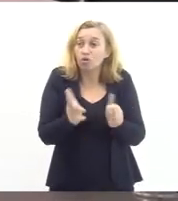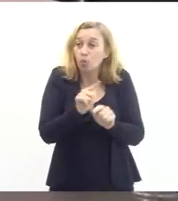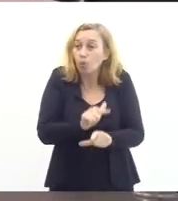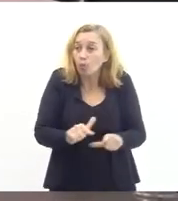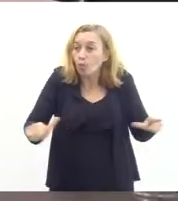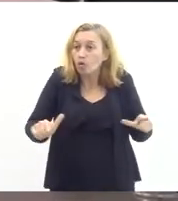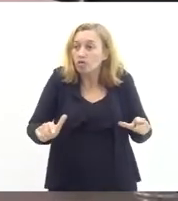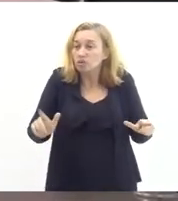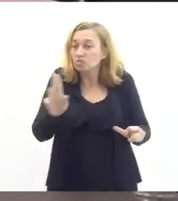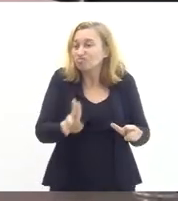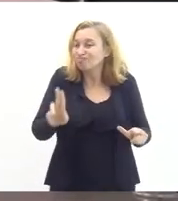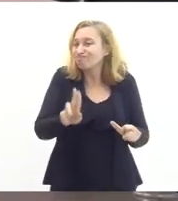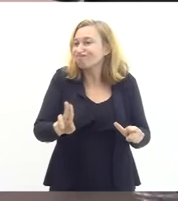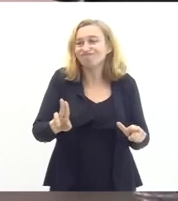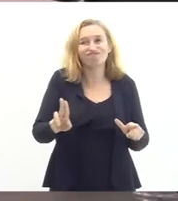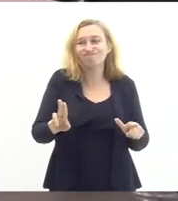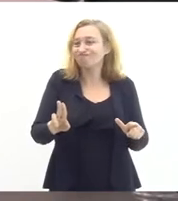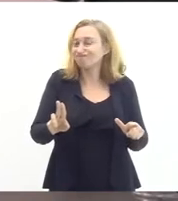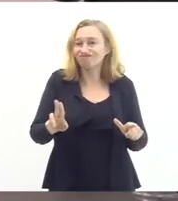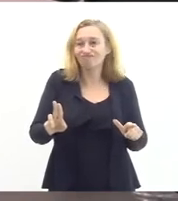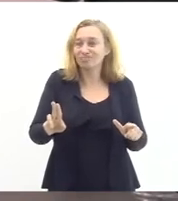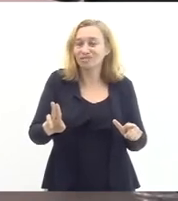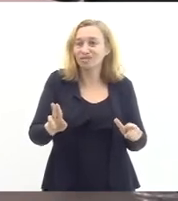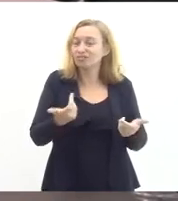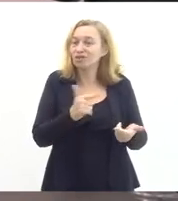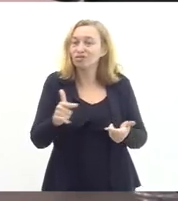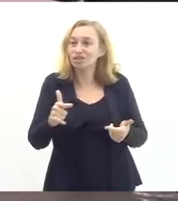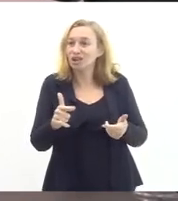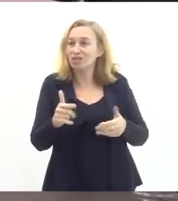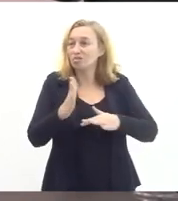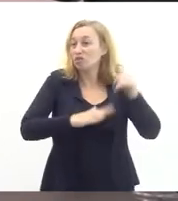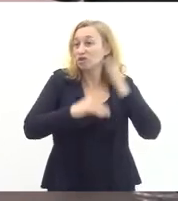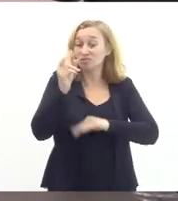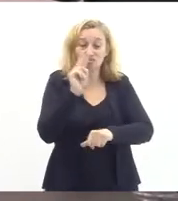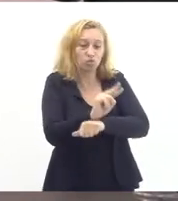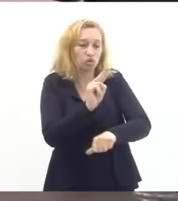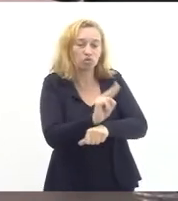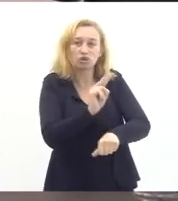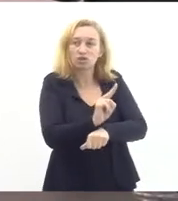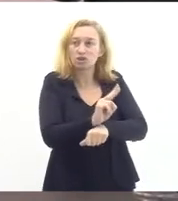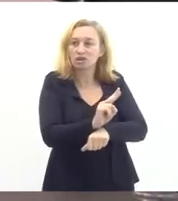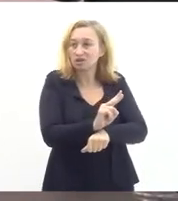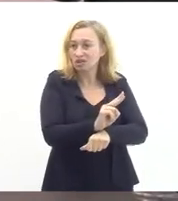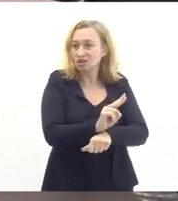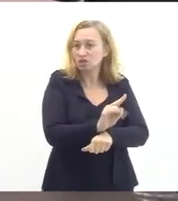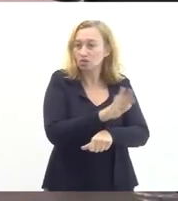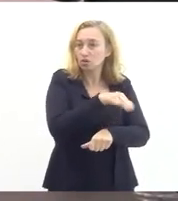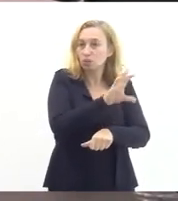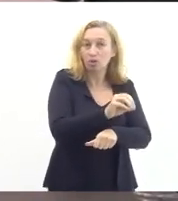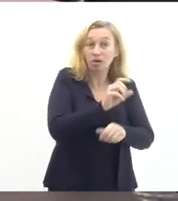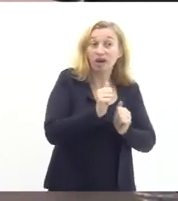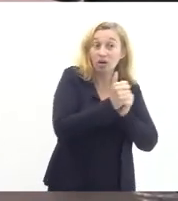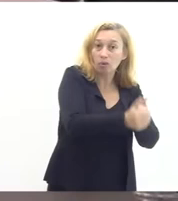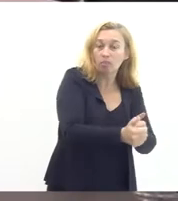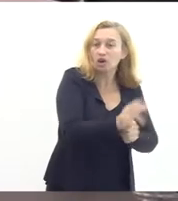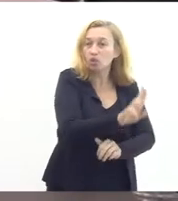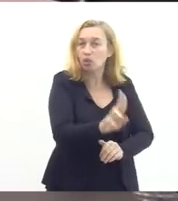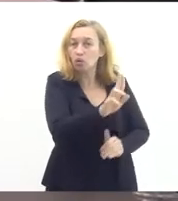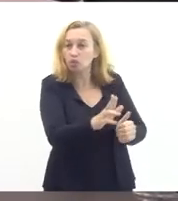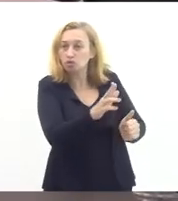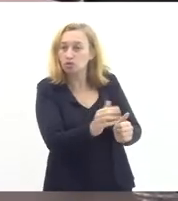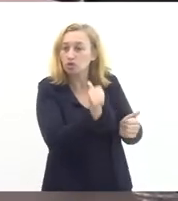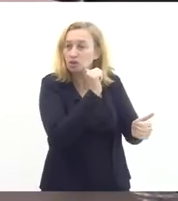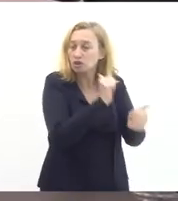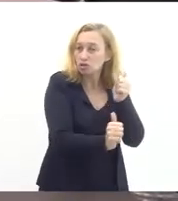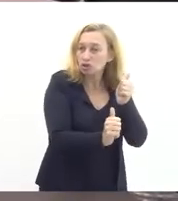porque não temos profissionais que façam a monitoria dos alunos no segundo bloco e que acompanhem o uso da quadra o uso do